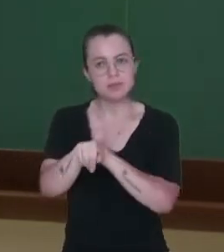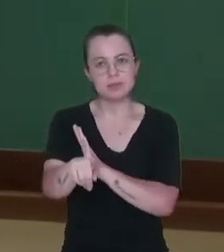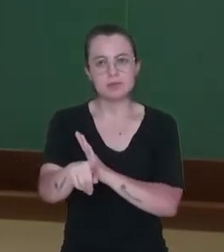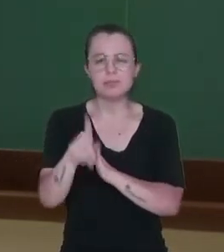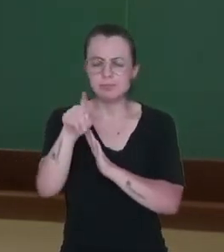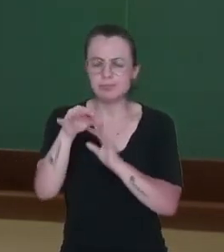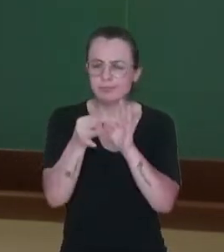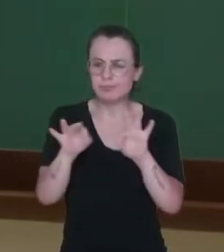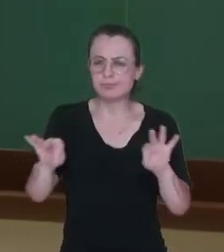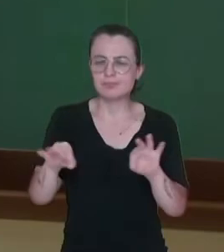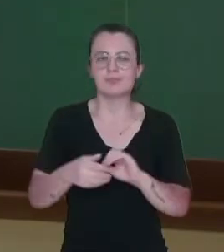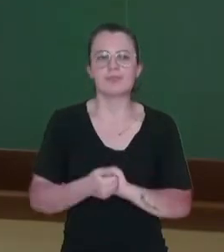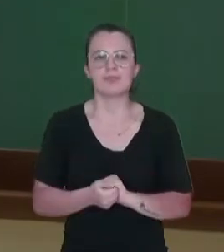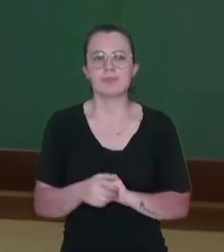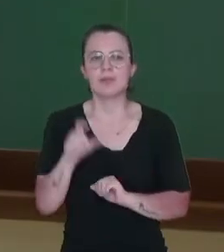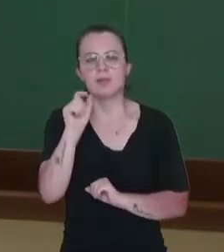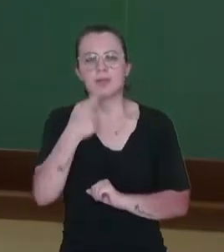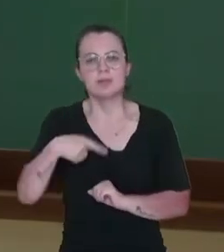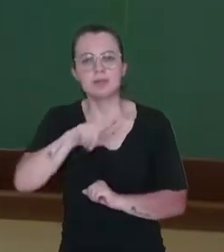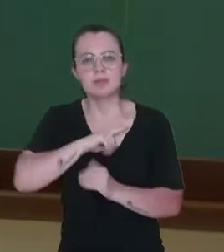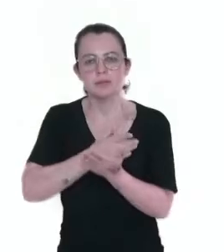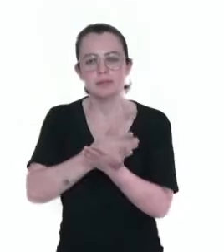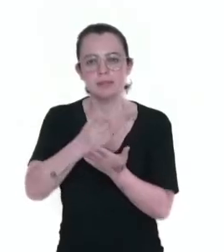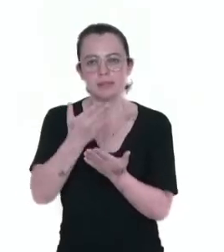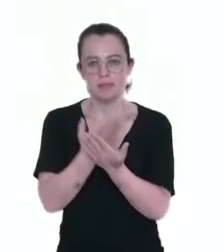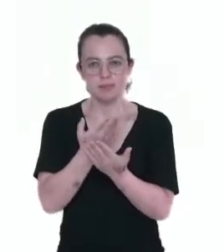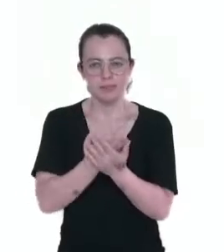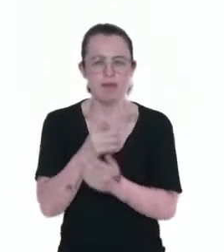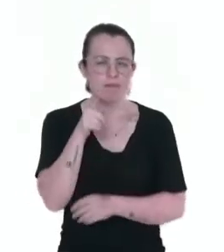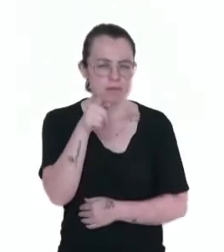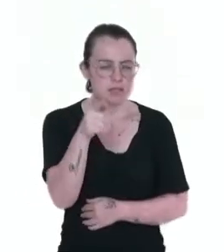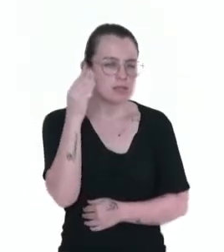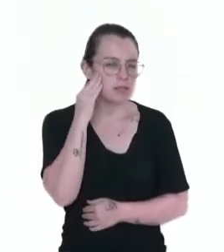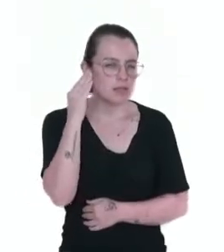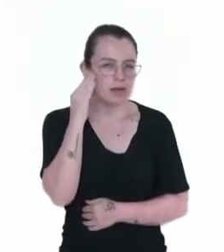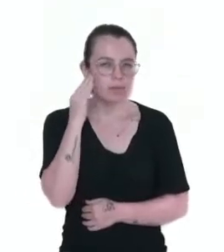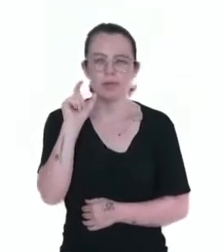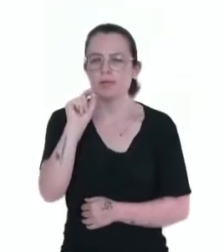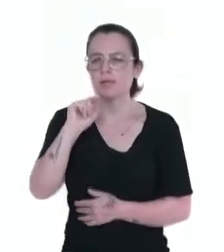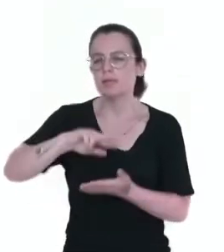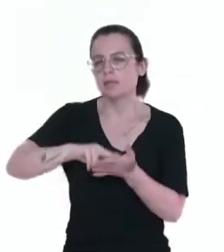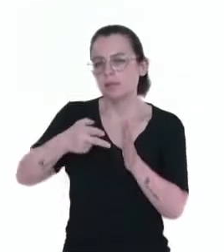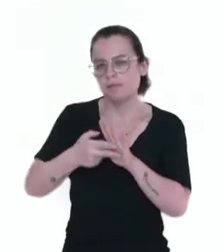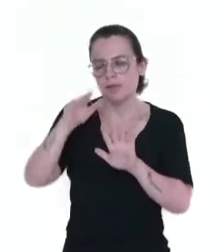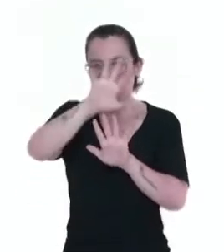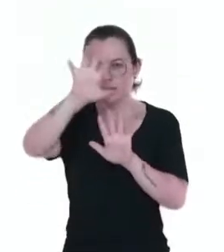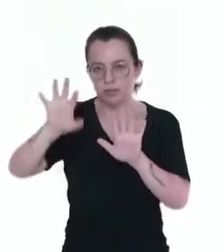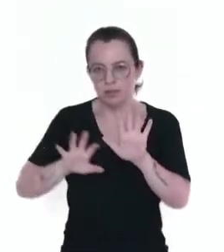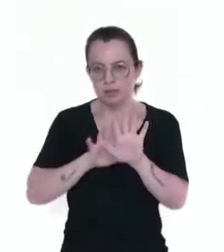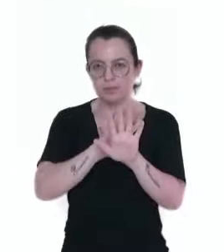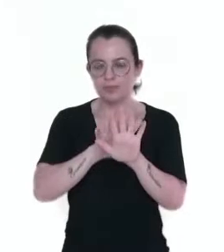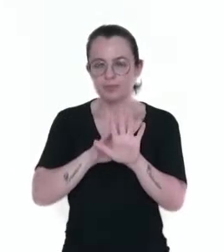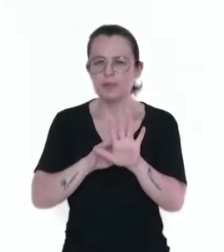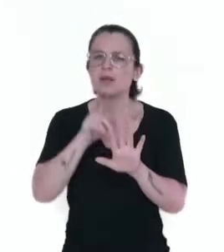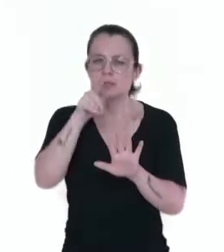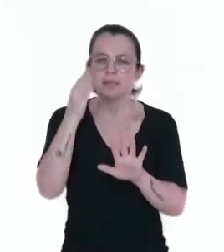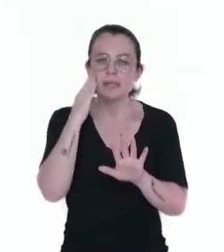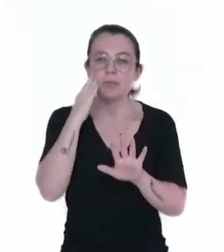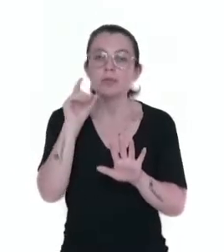perguntinha básica ali para a gente iniciar o nosso estudo. Vocês sabem o que é regionalização? E região?